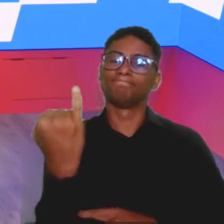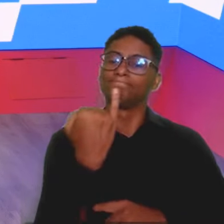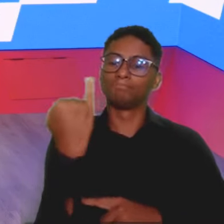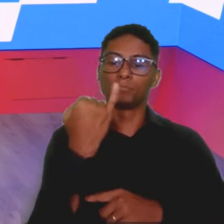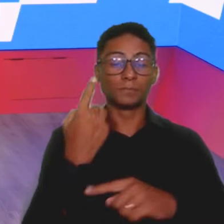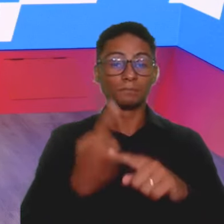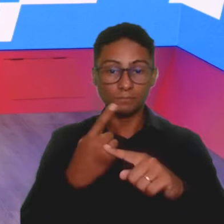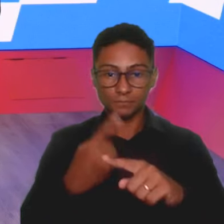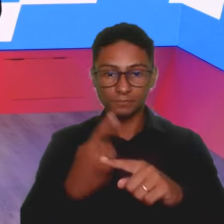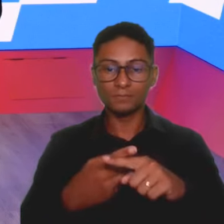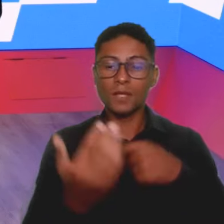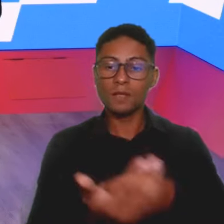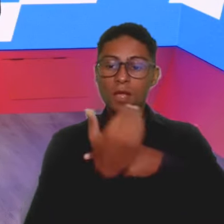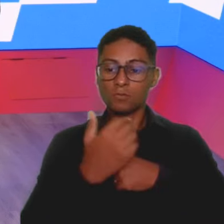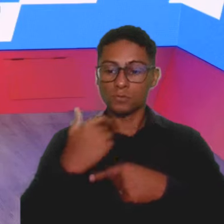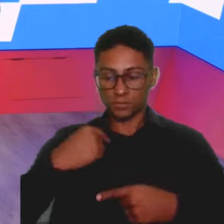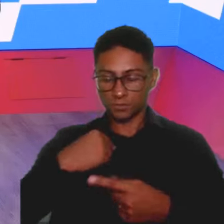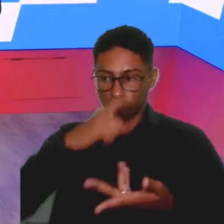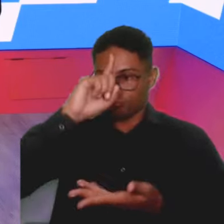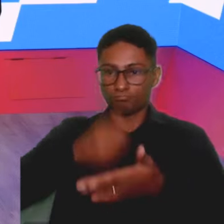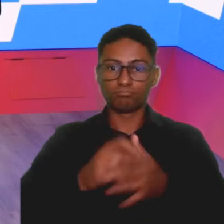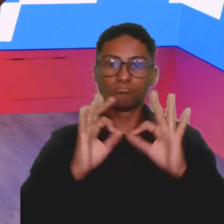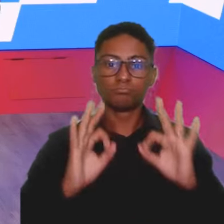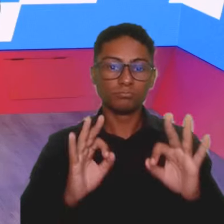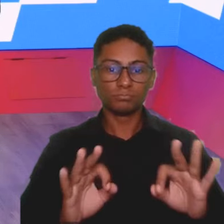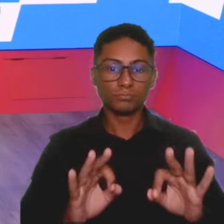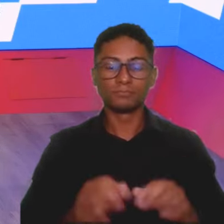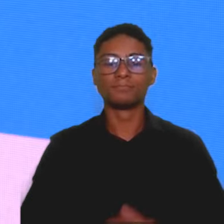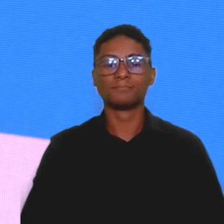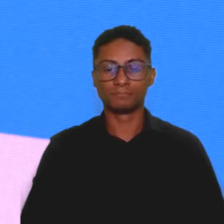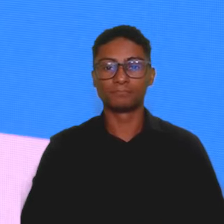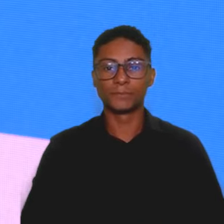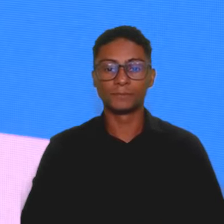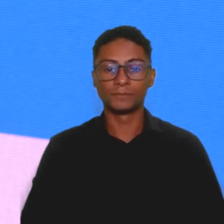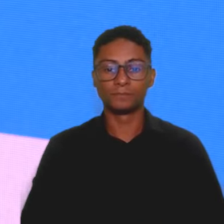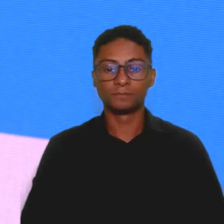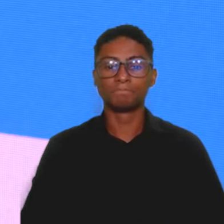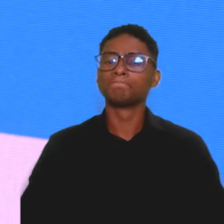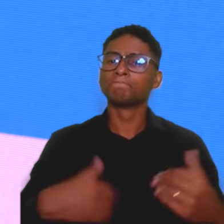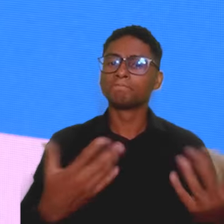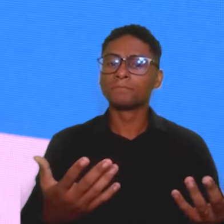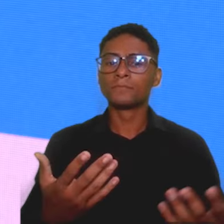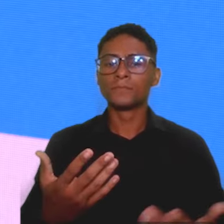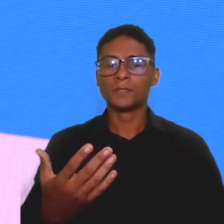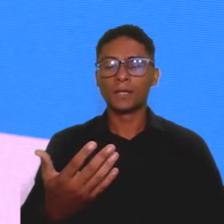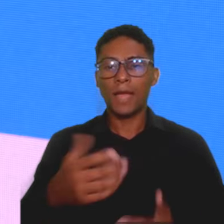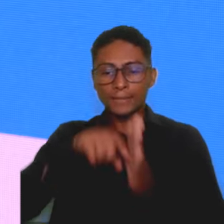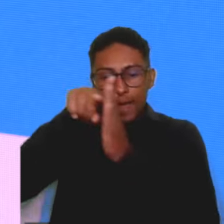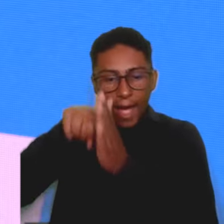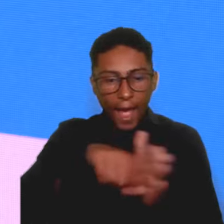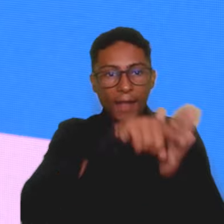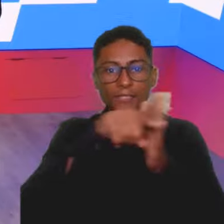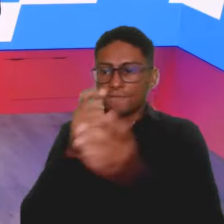tome algumas atitudes e não fique trabalhando como bombeiro. E qual é a importância de se fazer uma análise